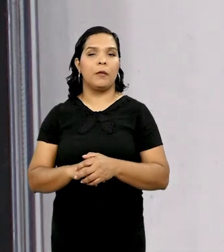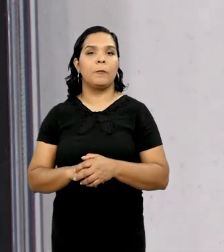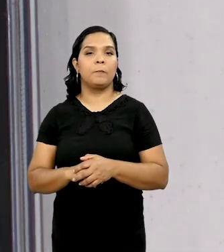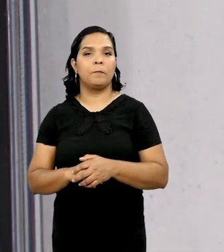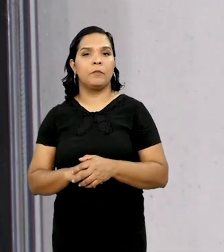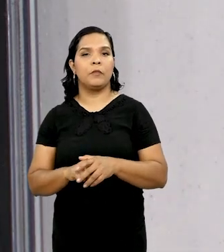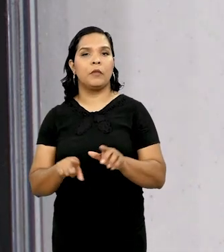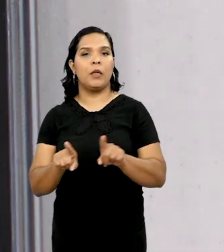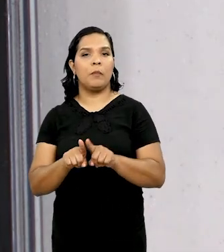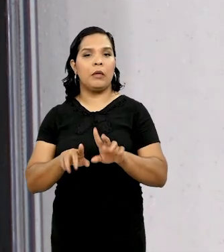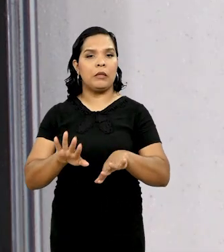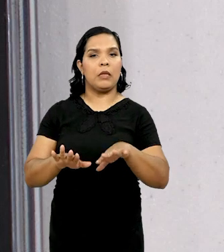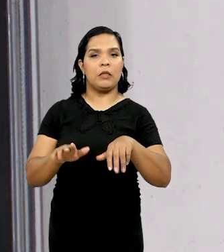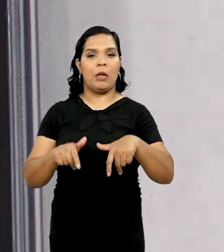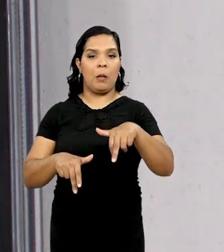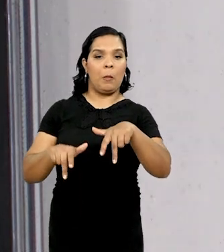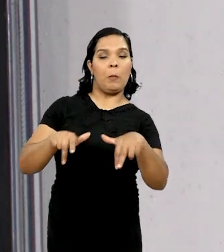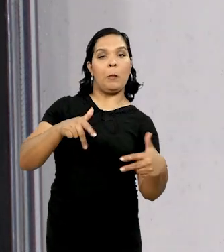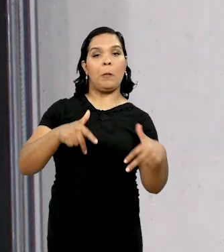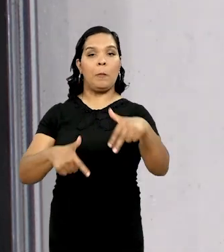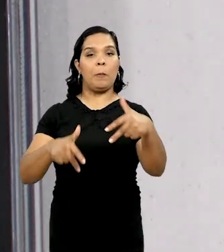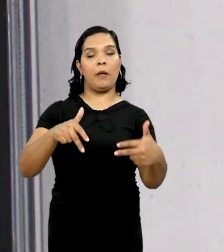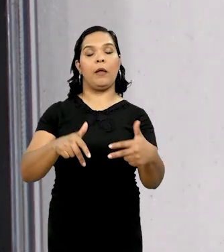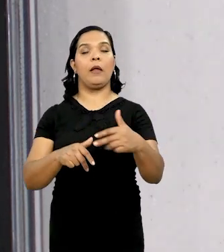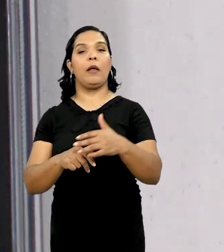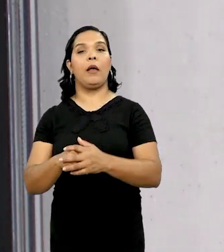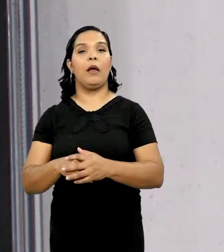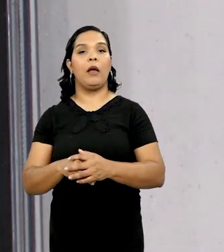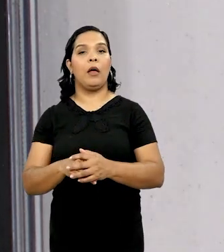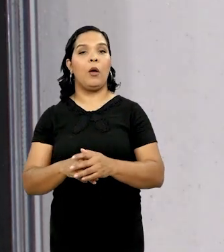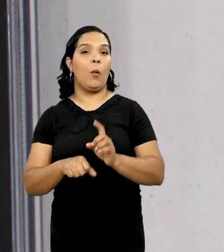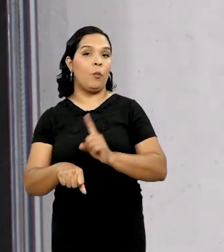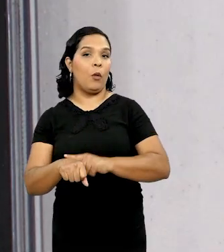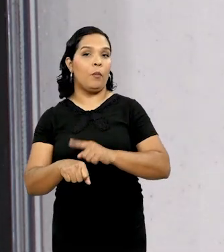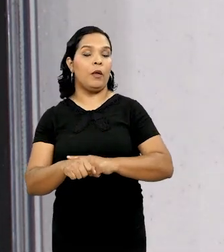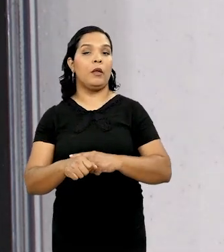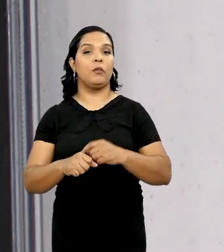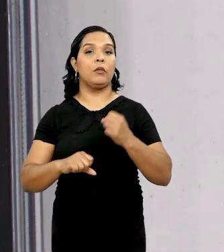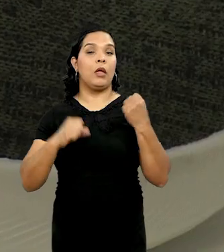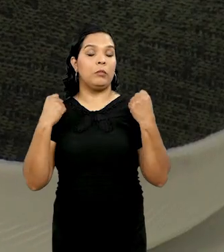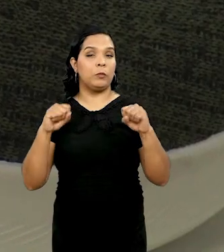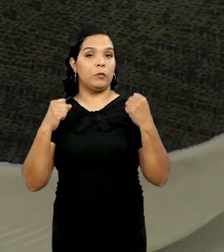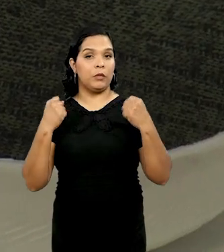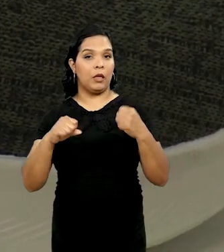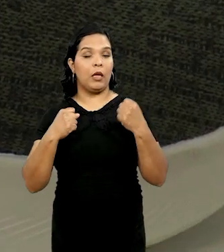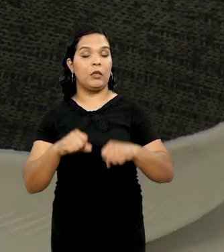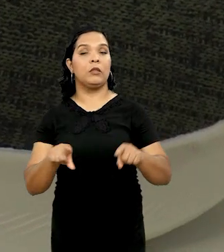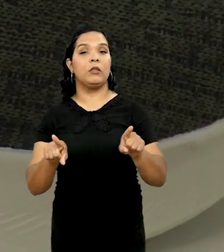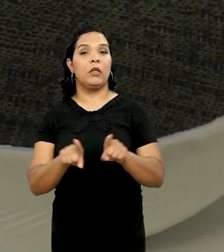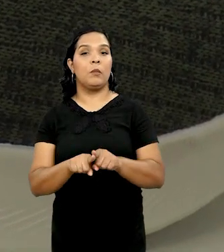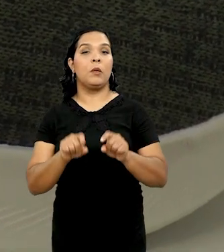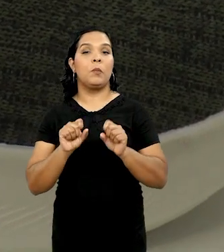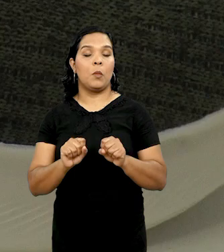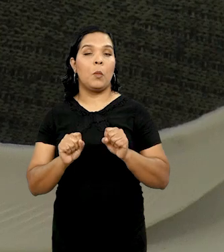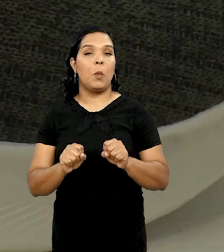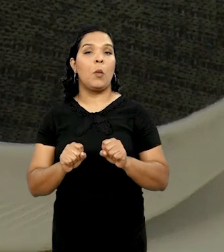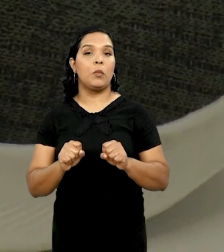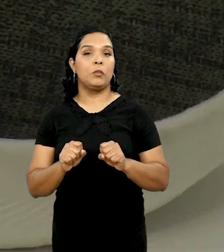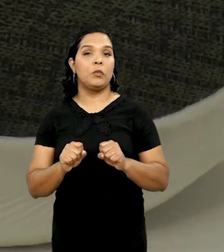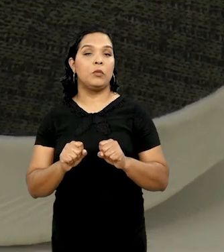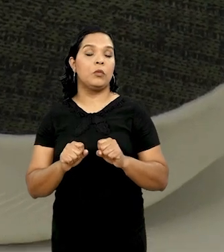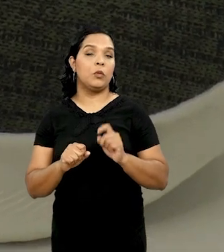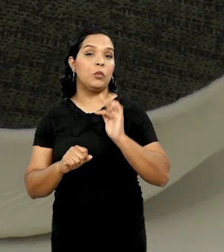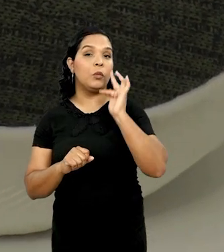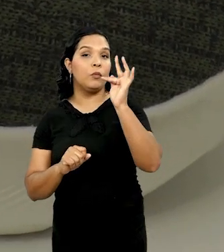aos desequilíbrios posturais durante a atividade esportiva. Nós também podemos aplicar, por exemplo,